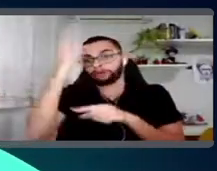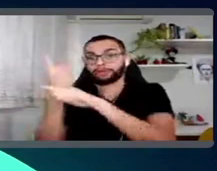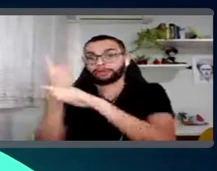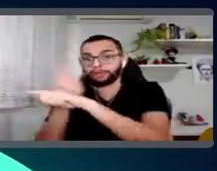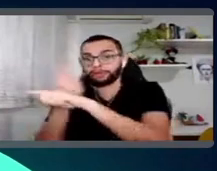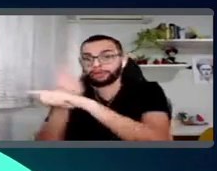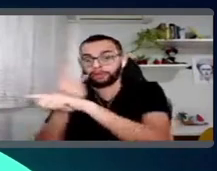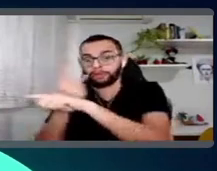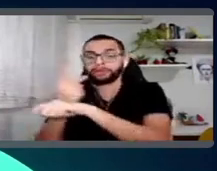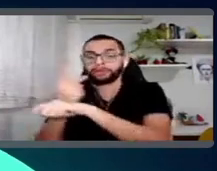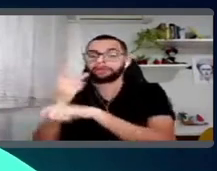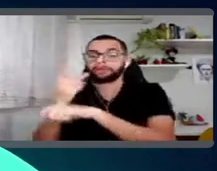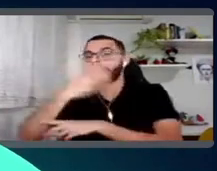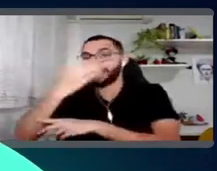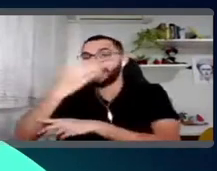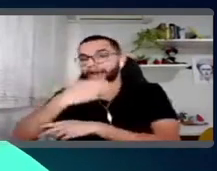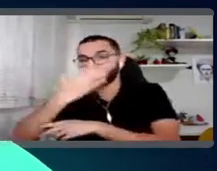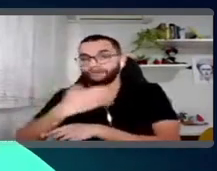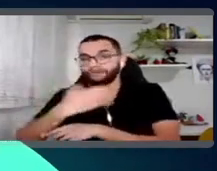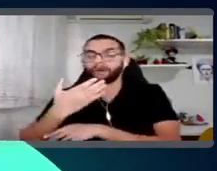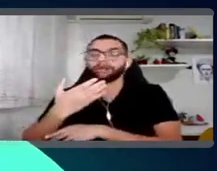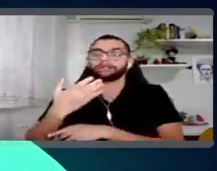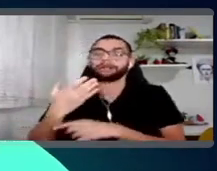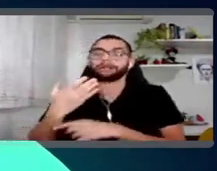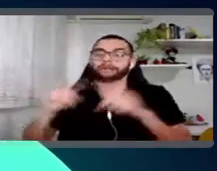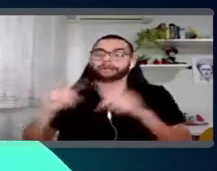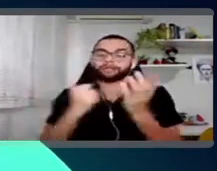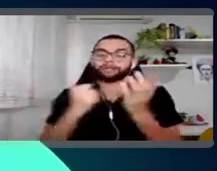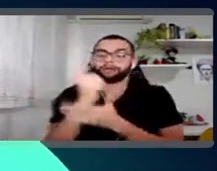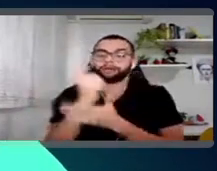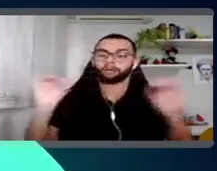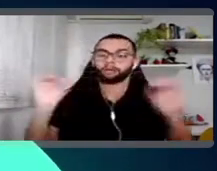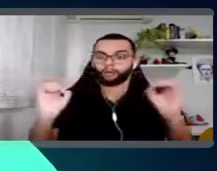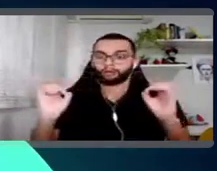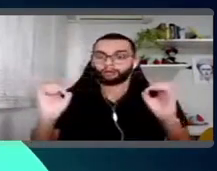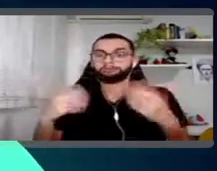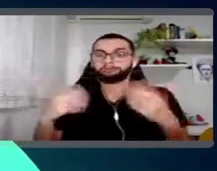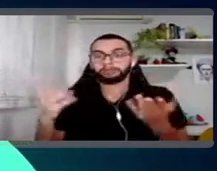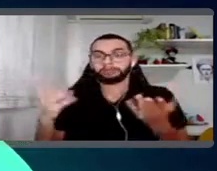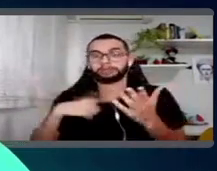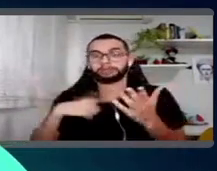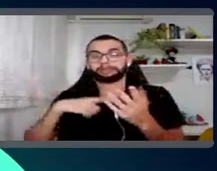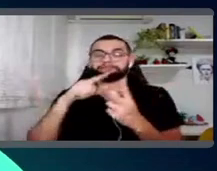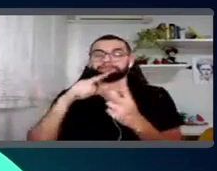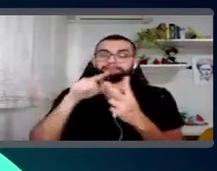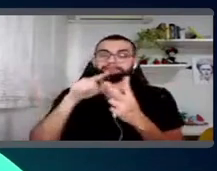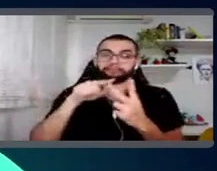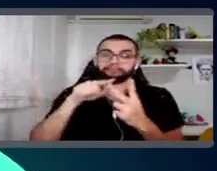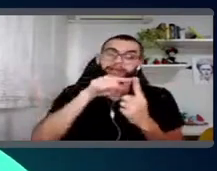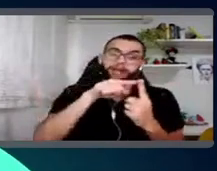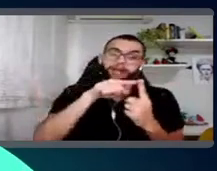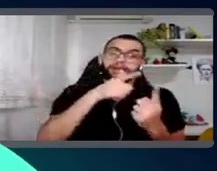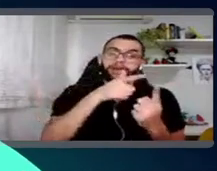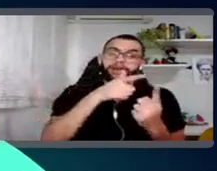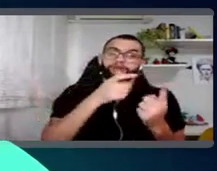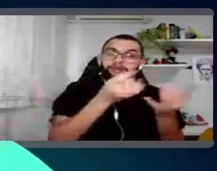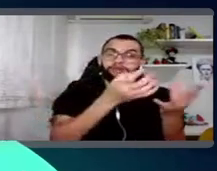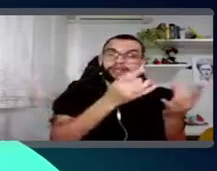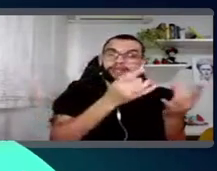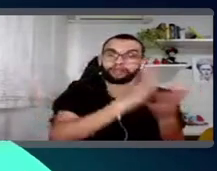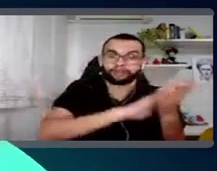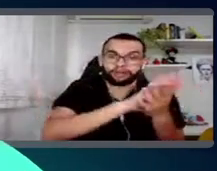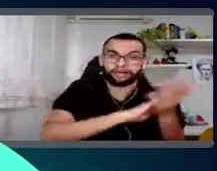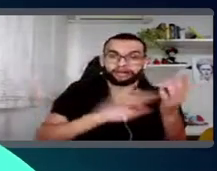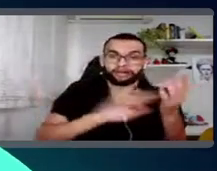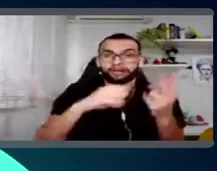Pô, então, duas coisas estão acontecendo. Ou eu tenho algum problema no meu fluxo de compra, que aí eu não vou estar vendendo nada em lugar nenhum, ou a minha busca por iPhone